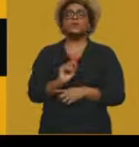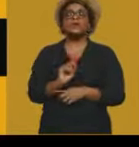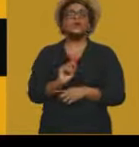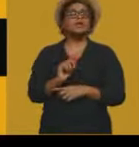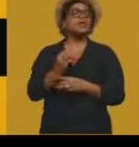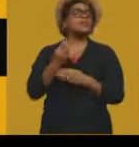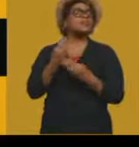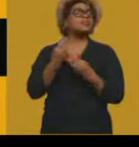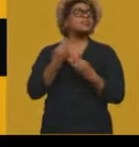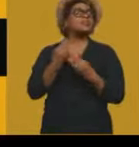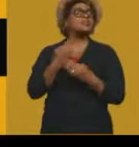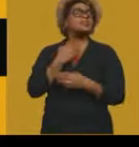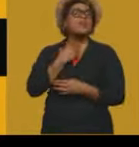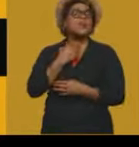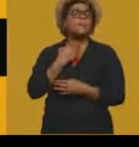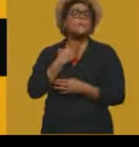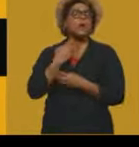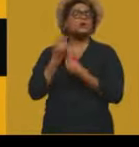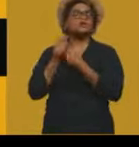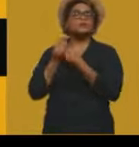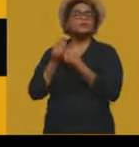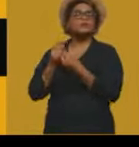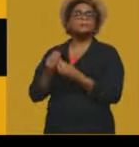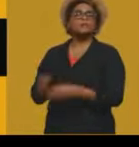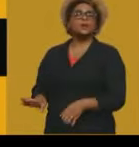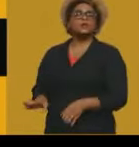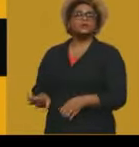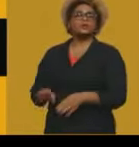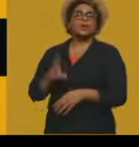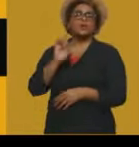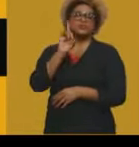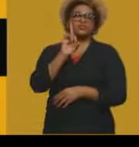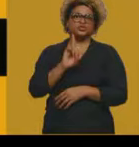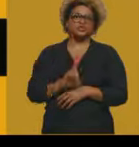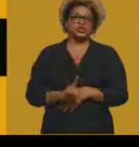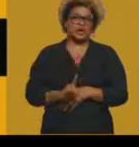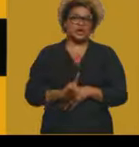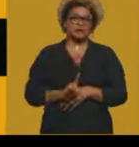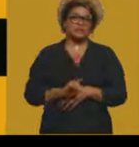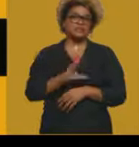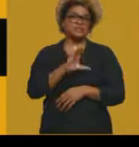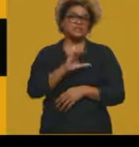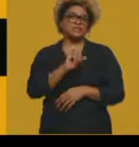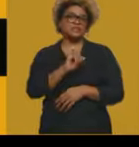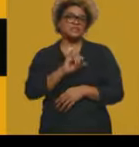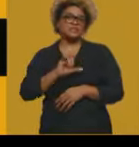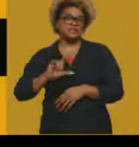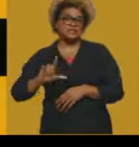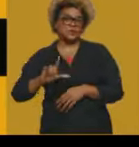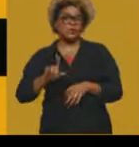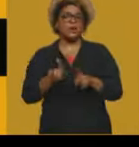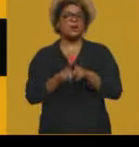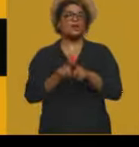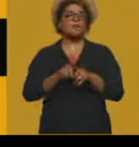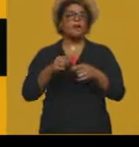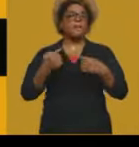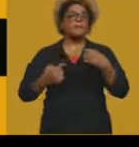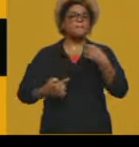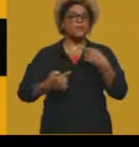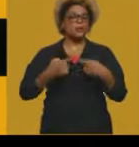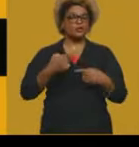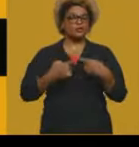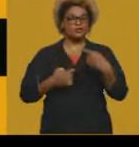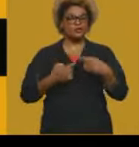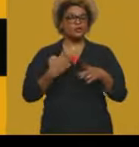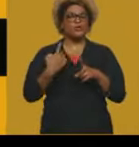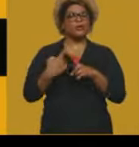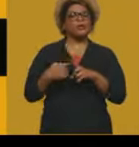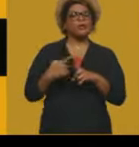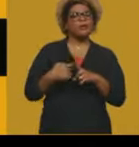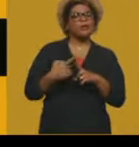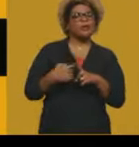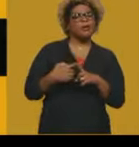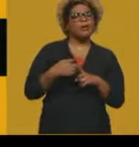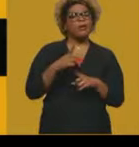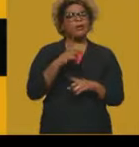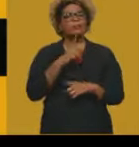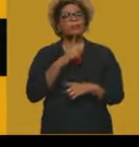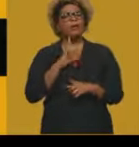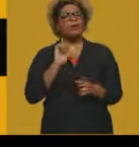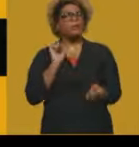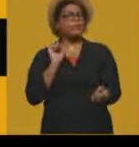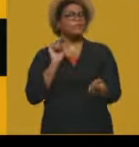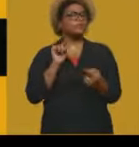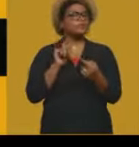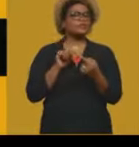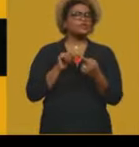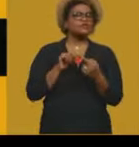pleno dos direitos civis e políticos. E ao mesmo tempo ele promove, né, ou ele busca promover uma compatibilização